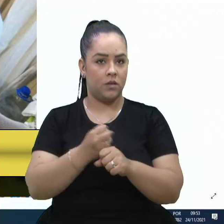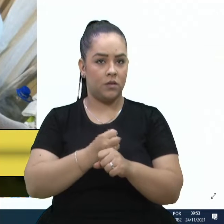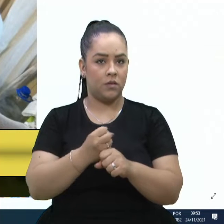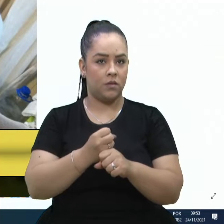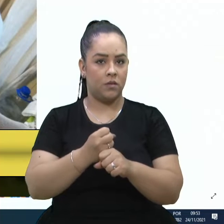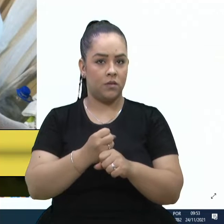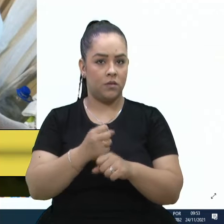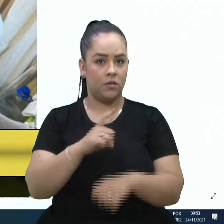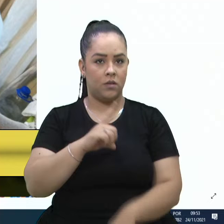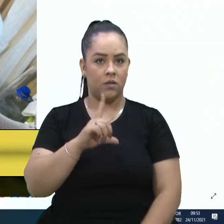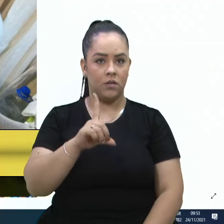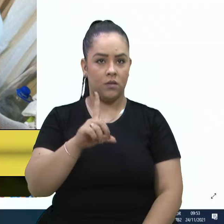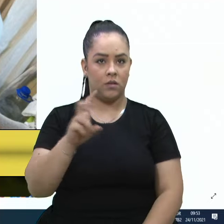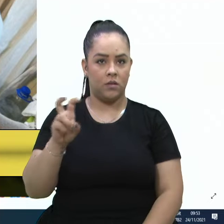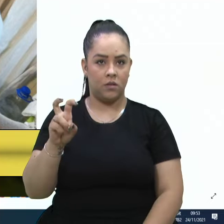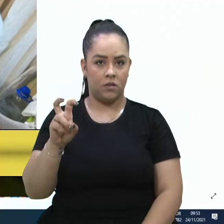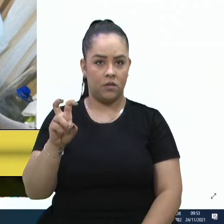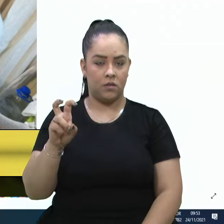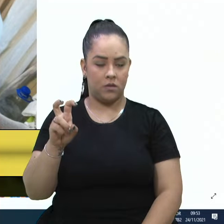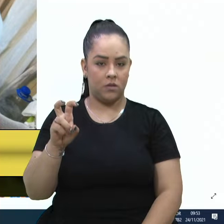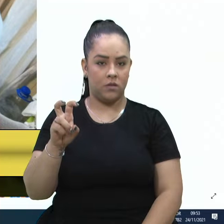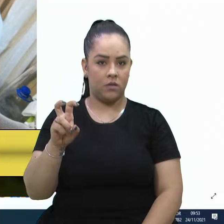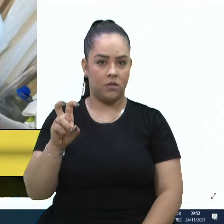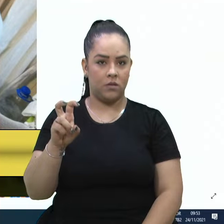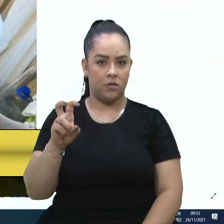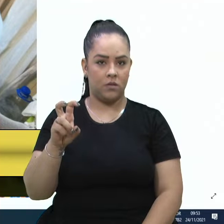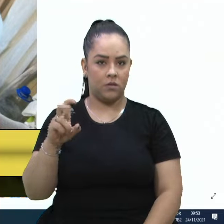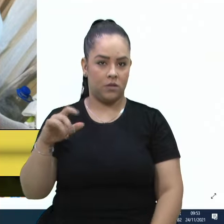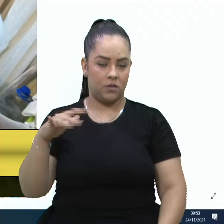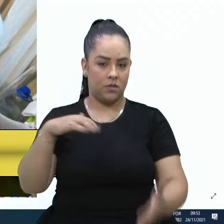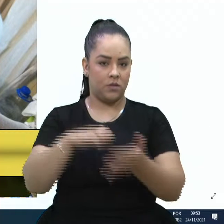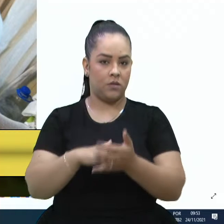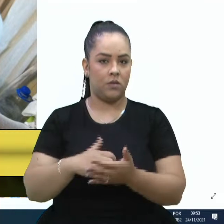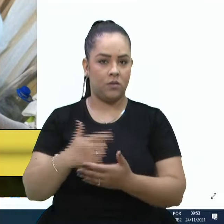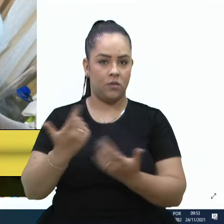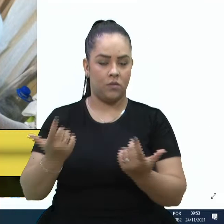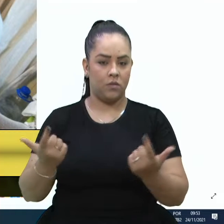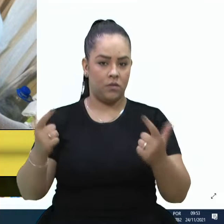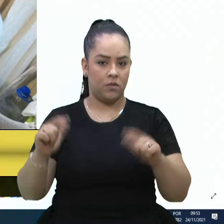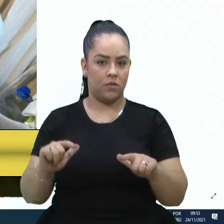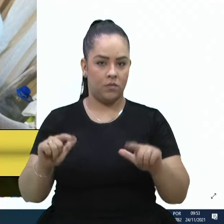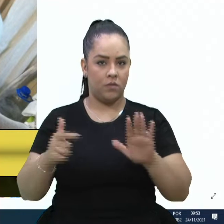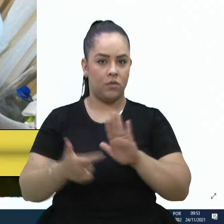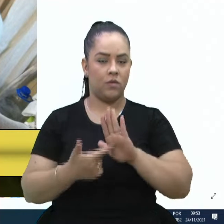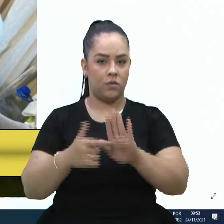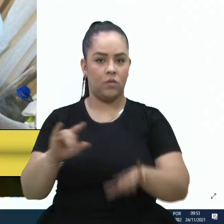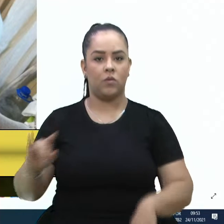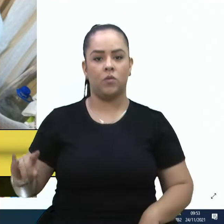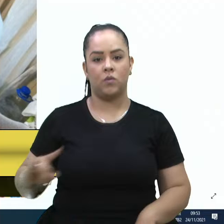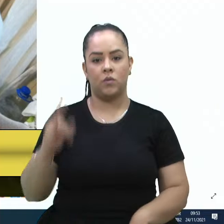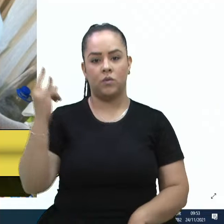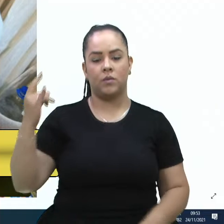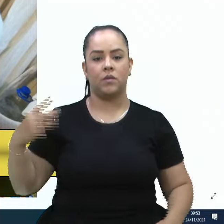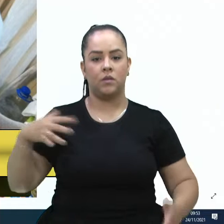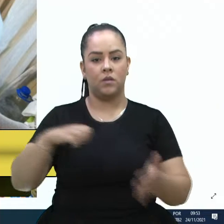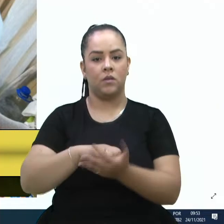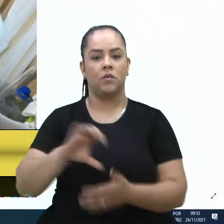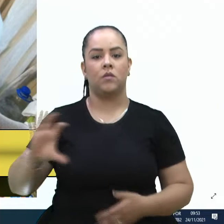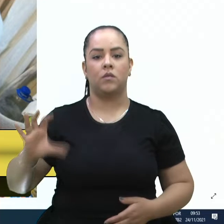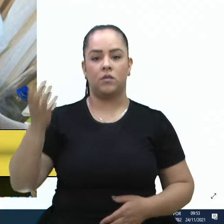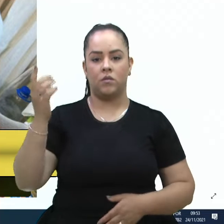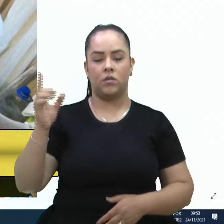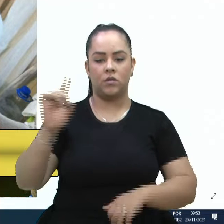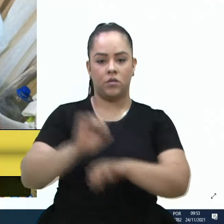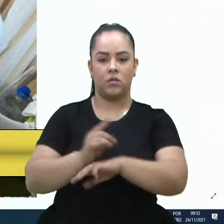15ª fatalidade neste local. Inclusive, está sendo exibida o último acidente que ocorreu há poucos dias